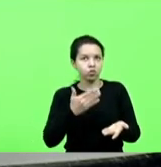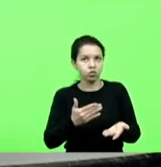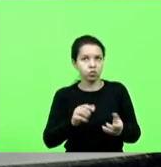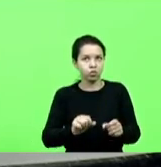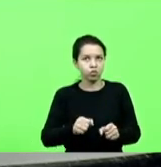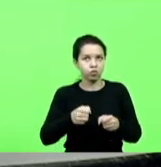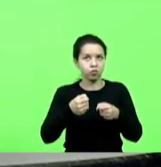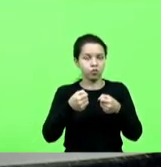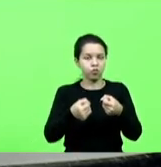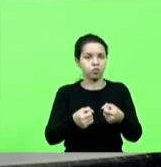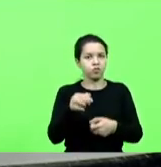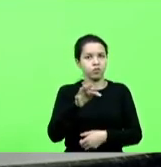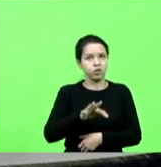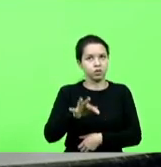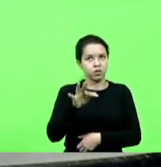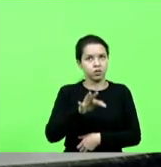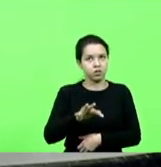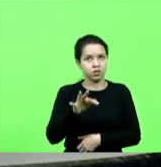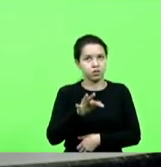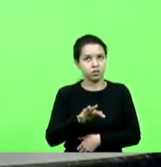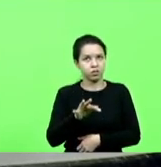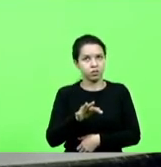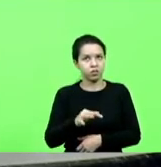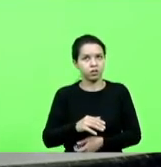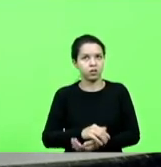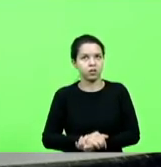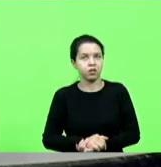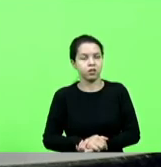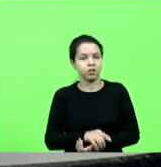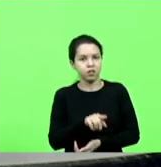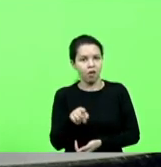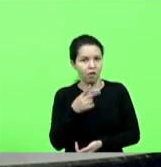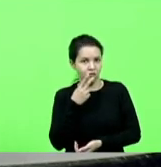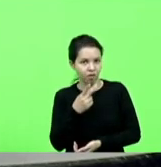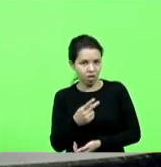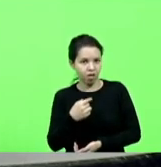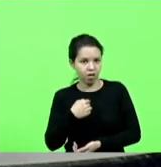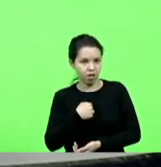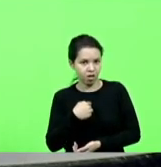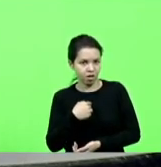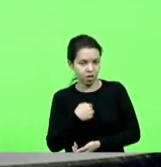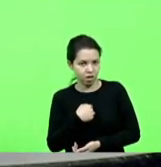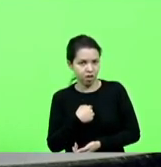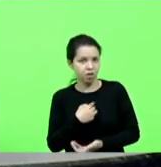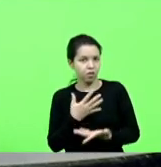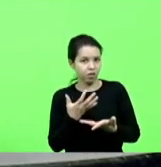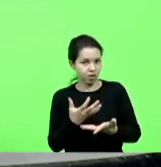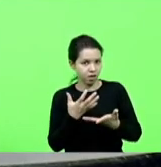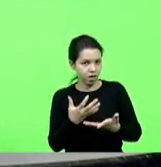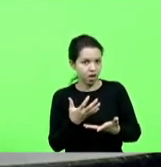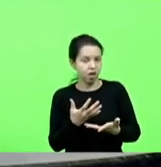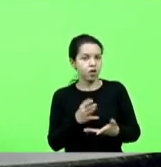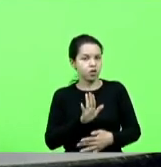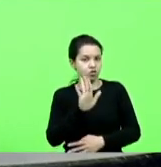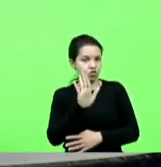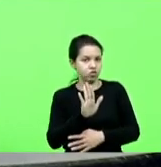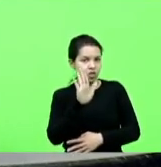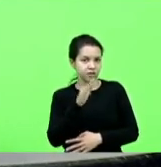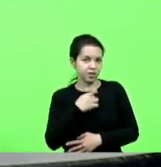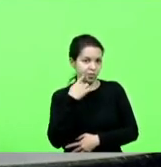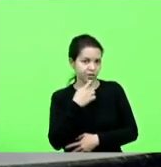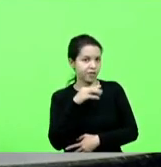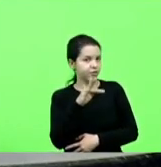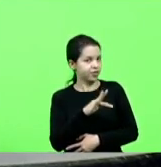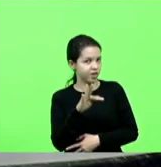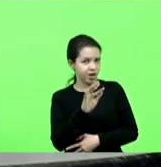Daqui a pouco os amigos vão dizer que eu quero ser candidata a deputada federal, mas não é esse o meu intento, viu? Eu apenas tenho trazido essas pautas